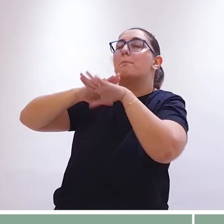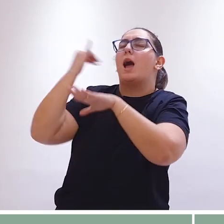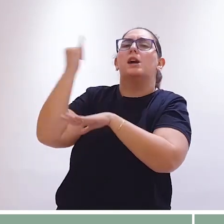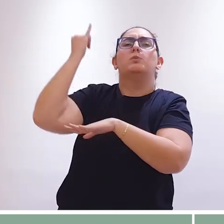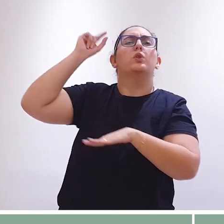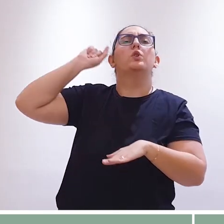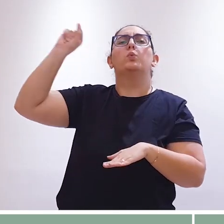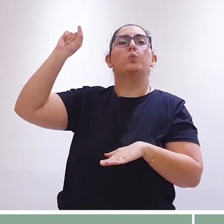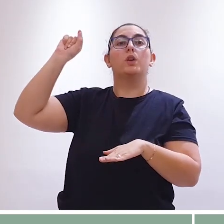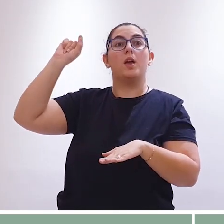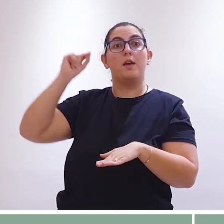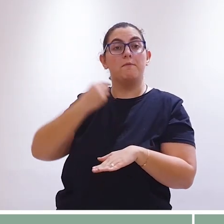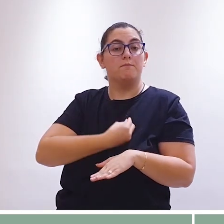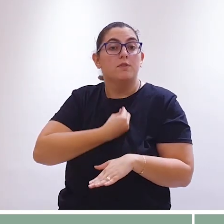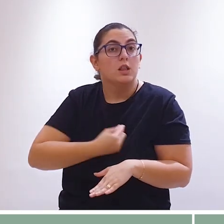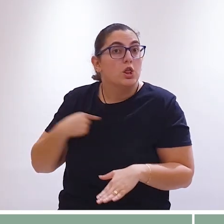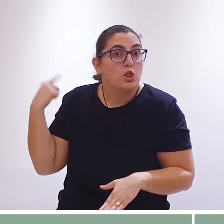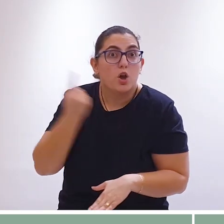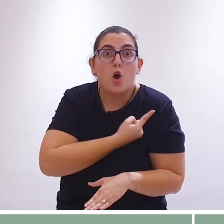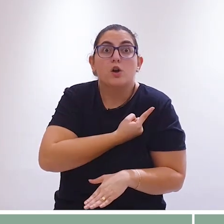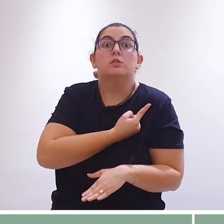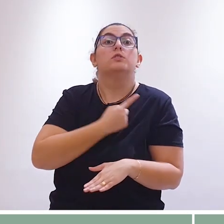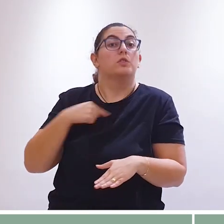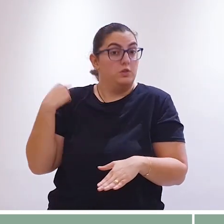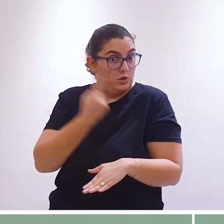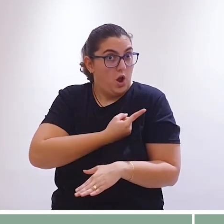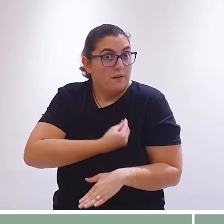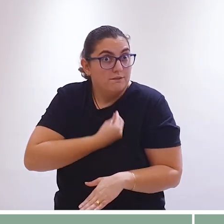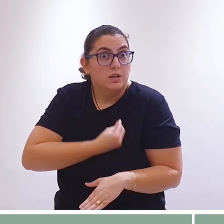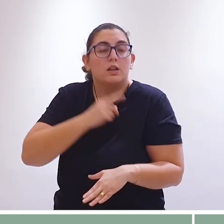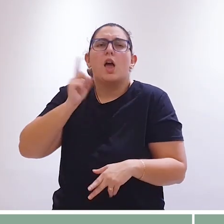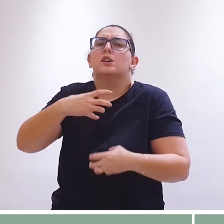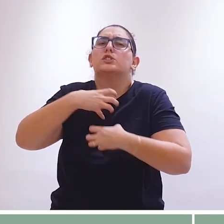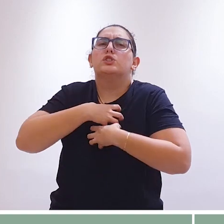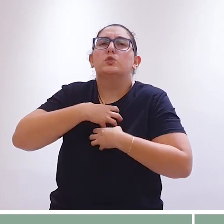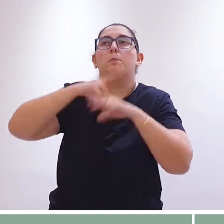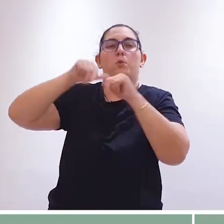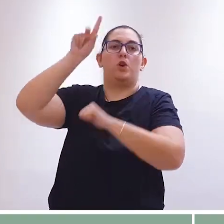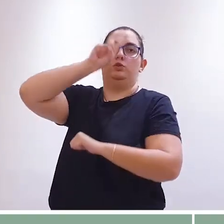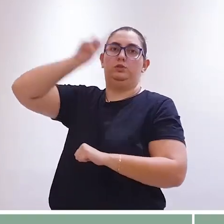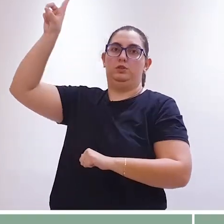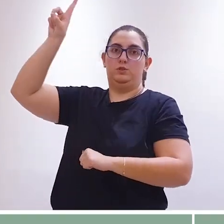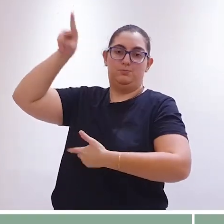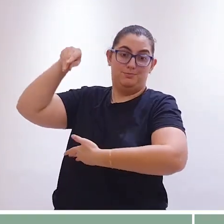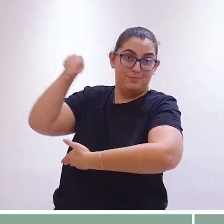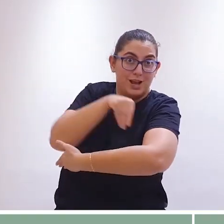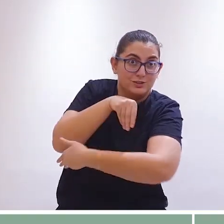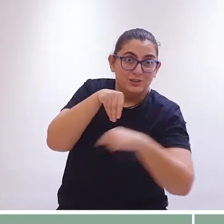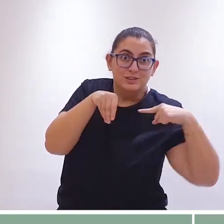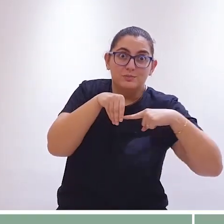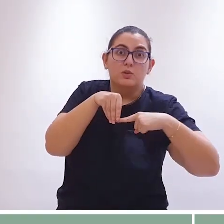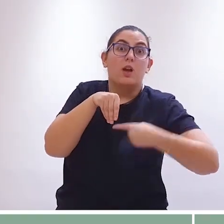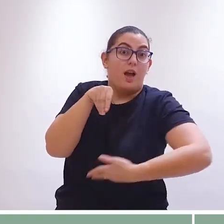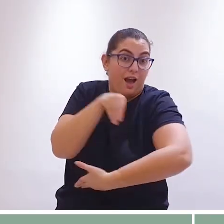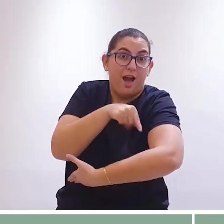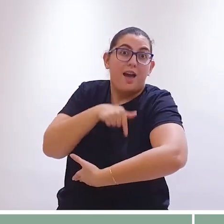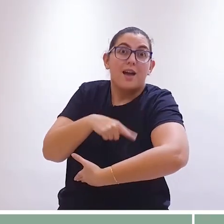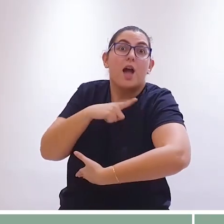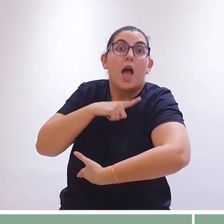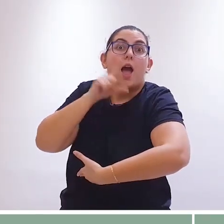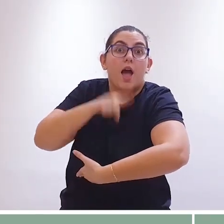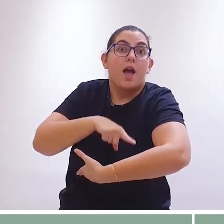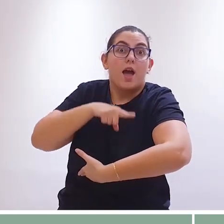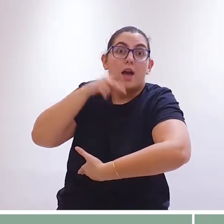existência. Em suma, toda a vida encontra seu sentido em Deus. Pelo batismo, a criança é